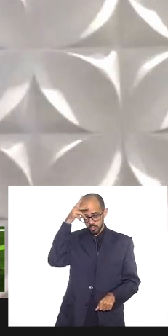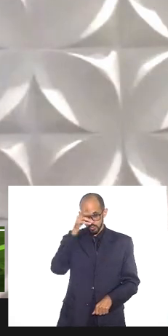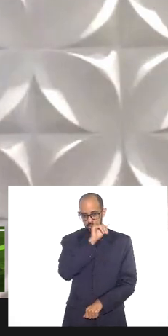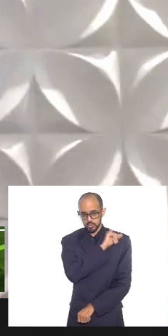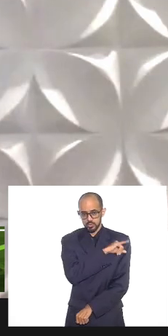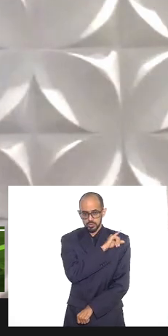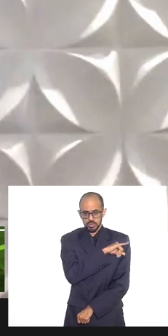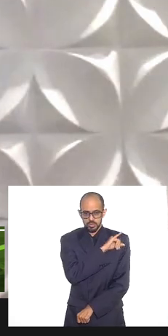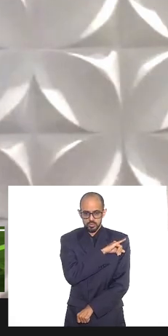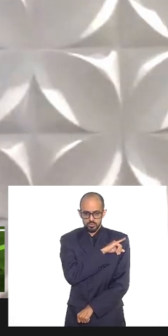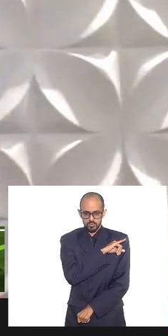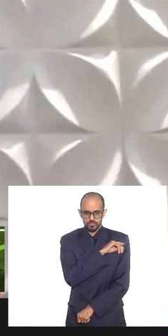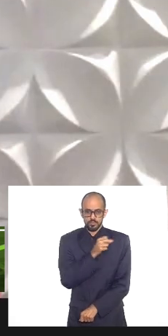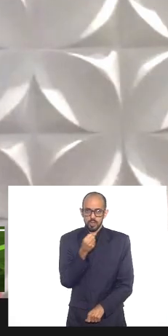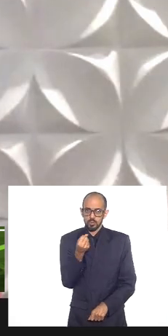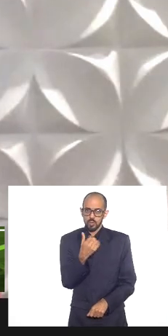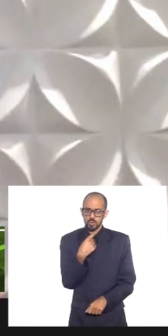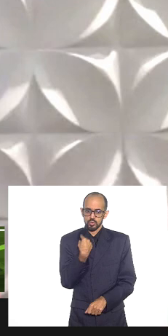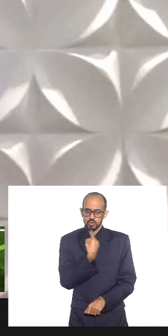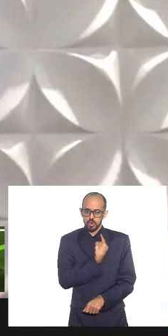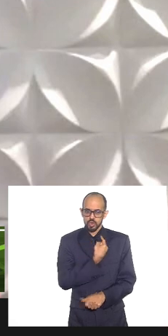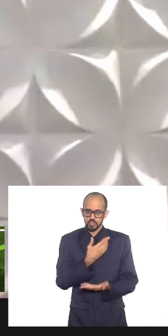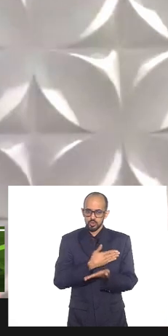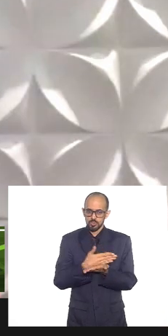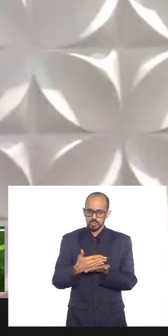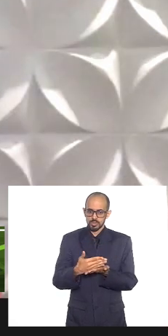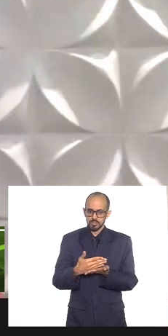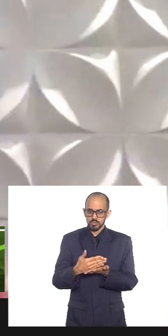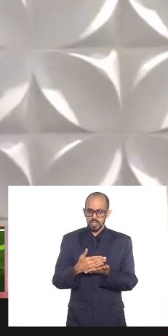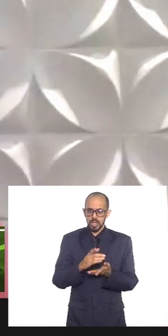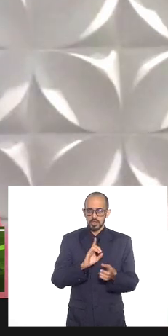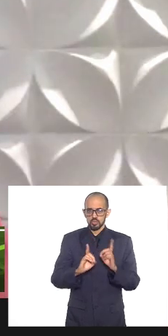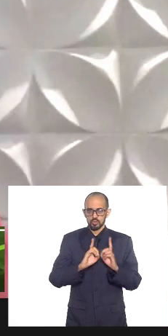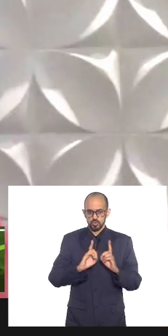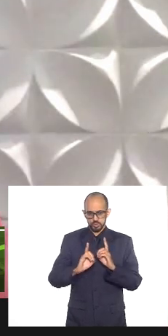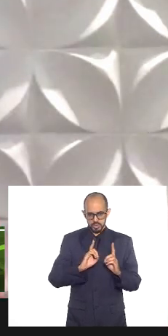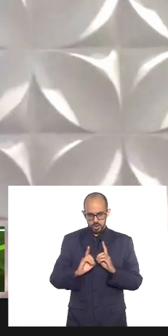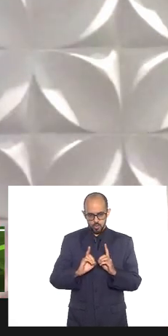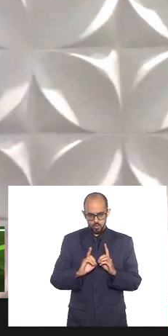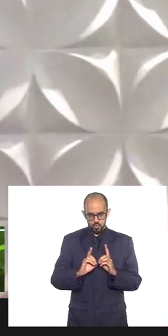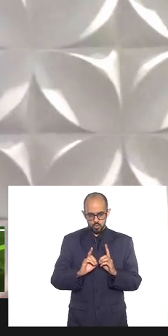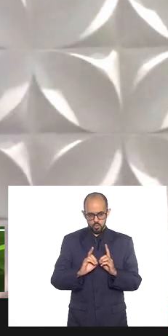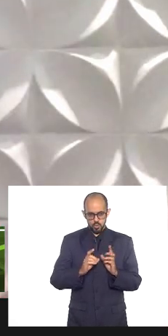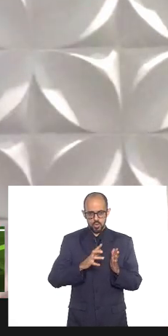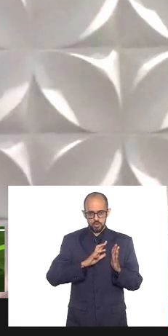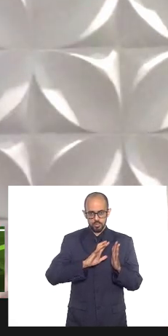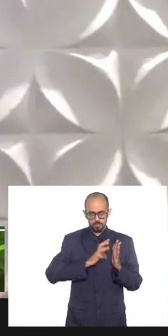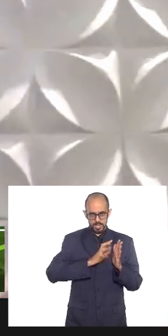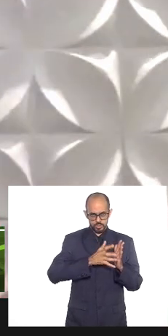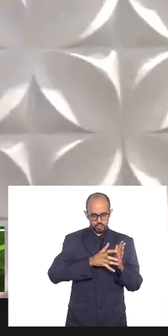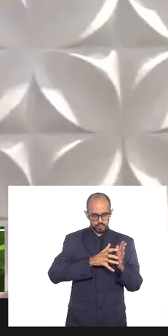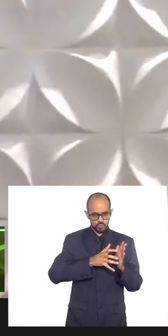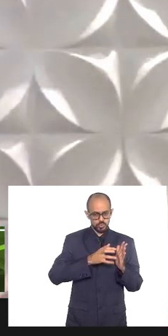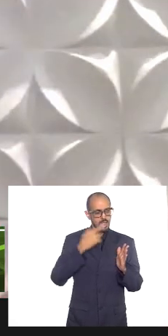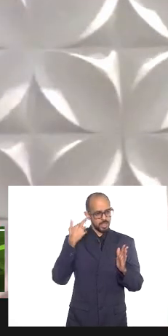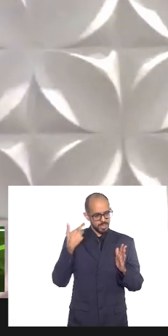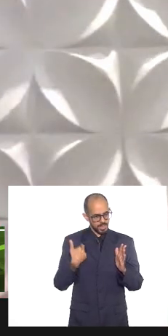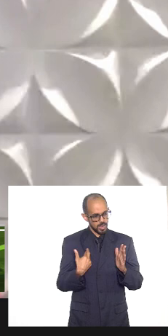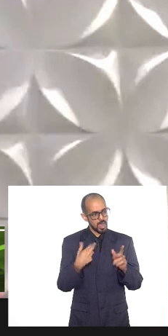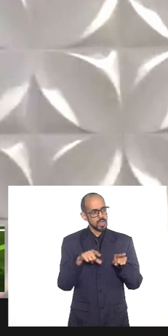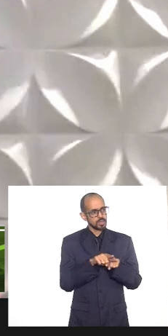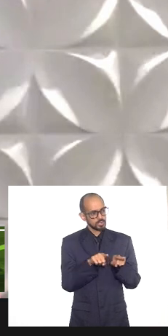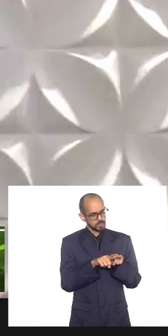e quando nós começamos a discutir nós no nosso partido e por certo a deputada Renata também o